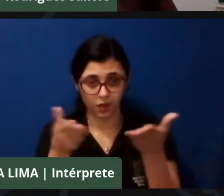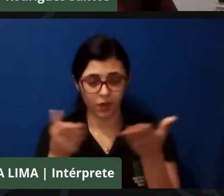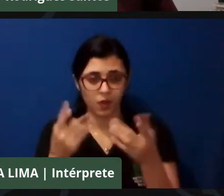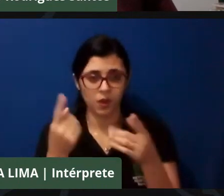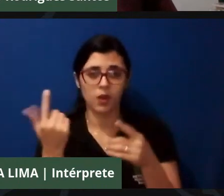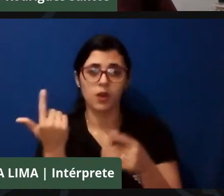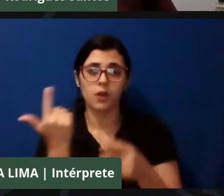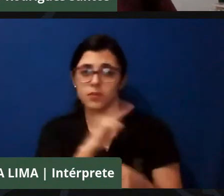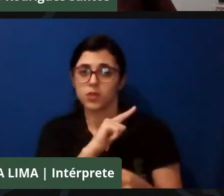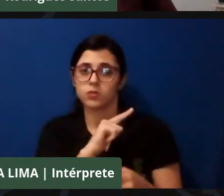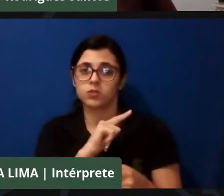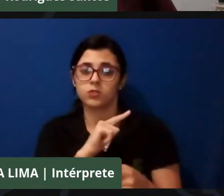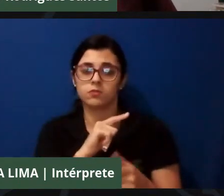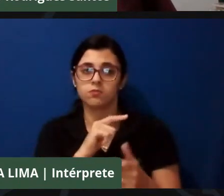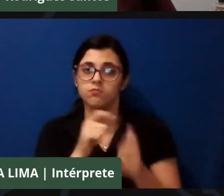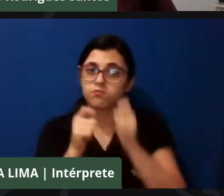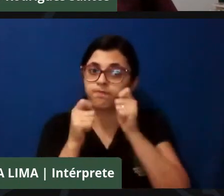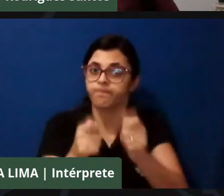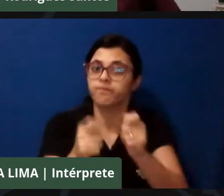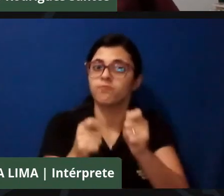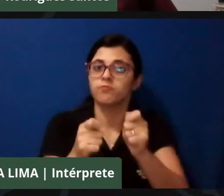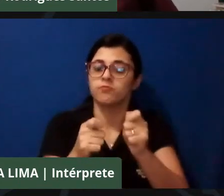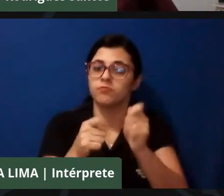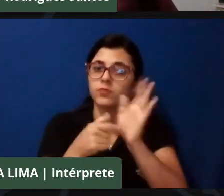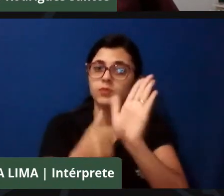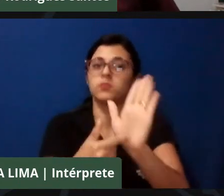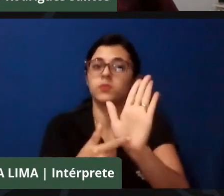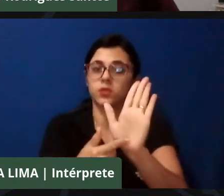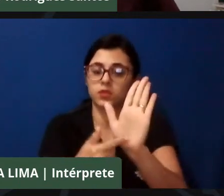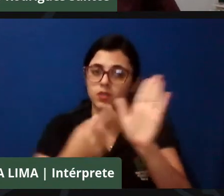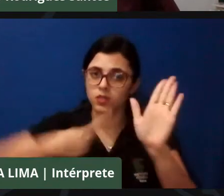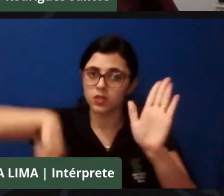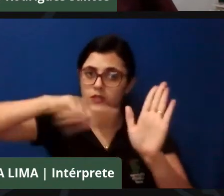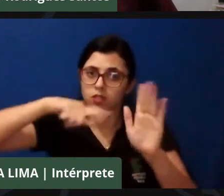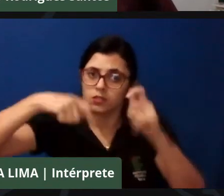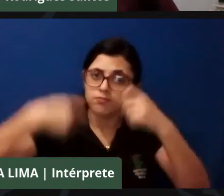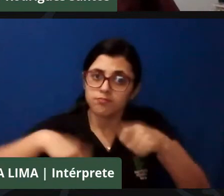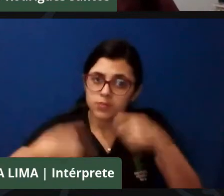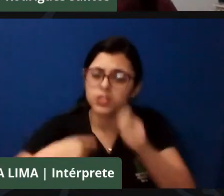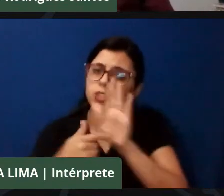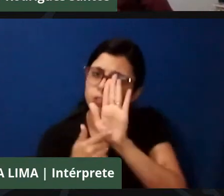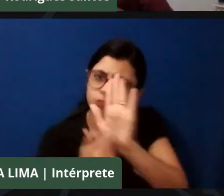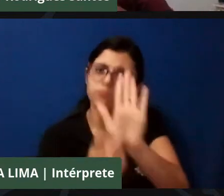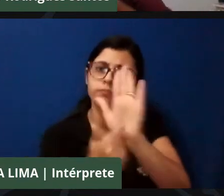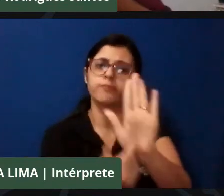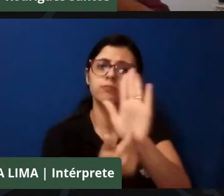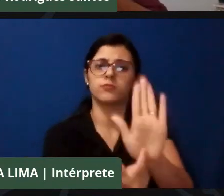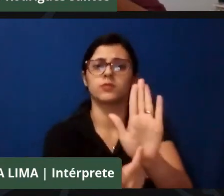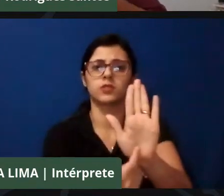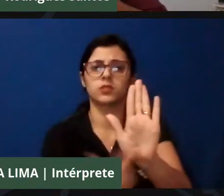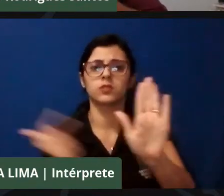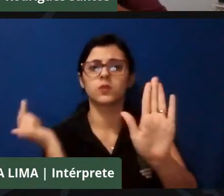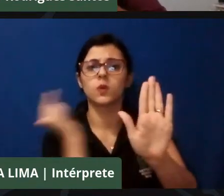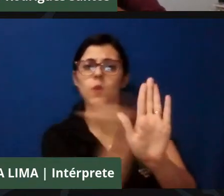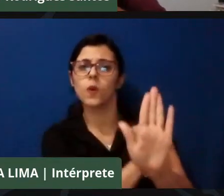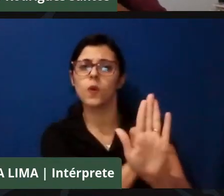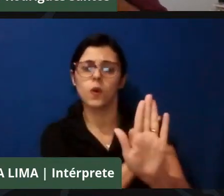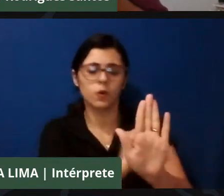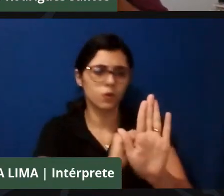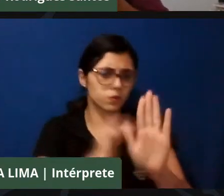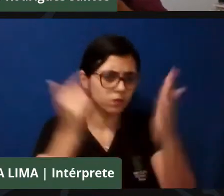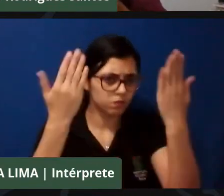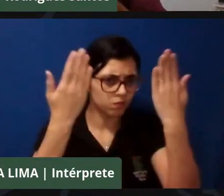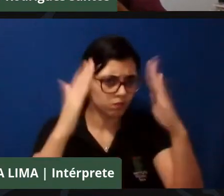necessidade de criticarmos, não é, professor Tiago? De